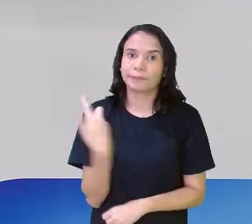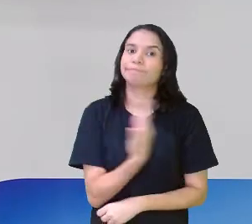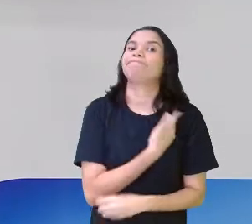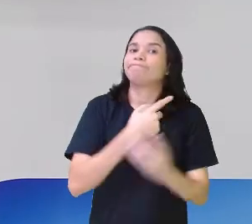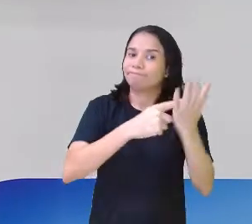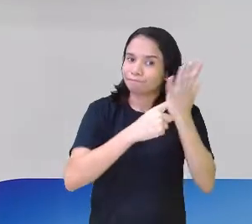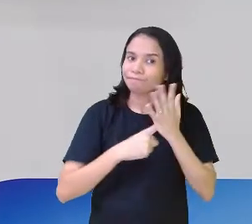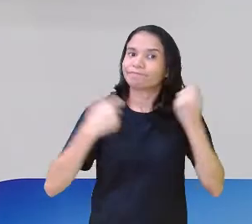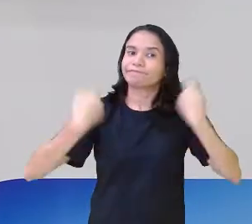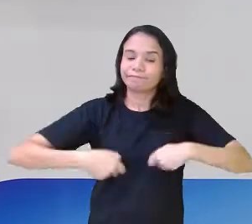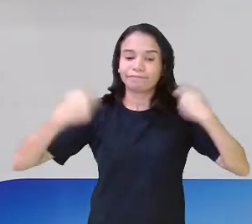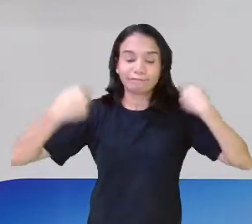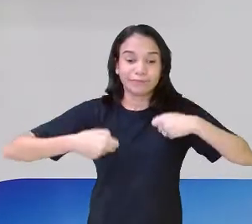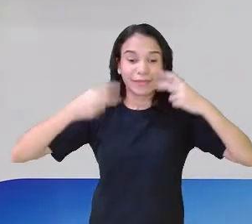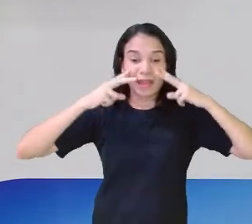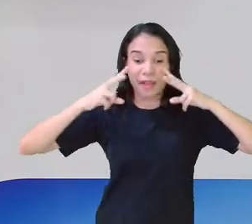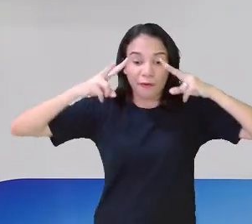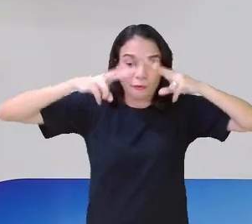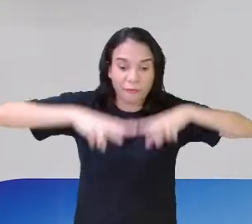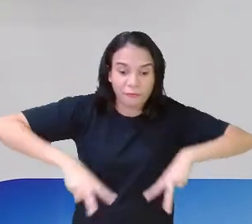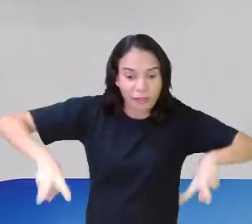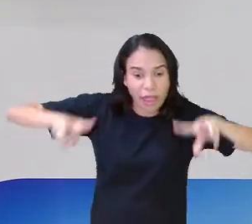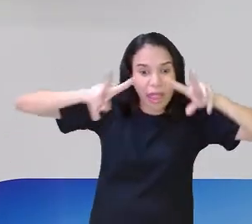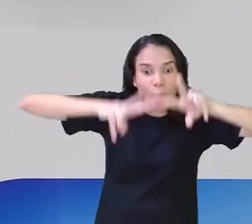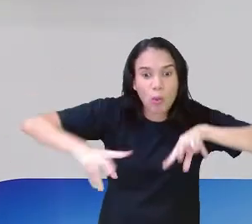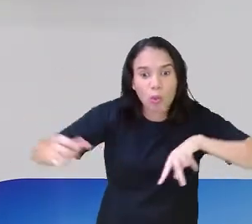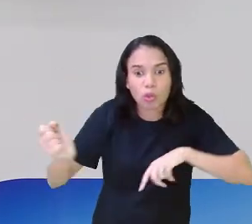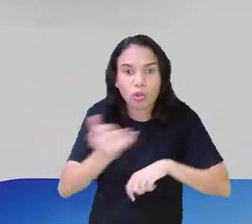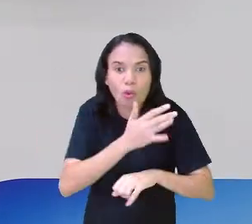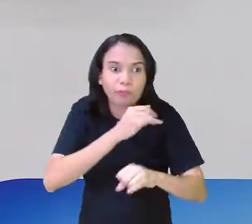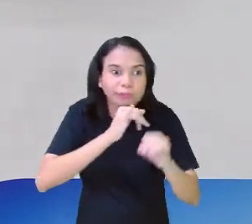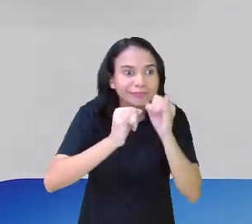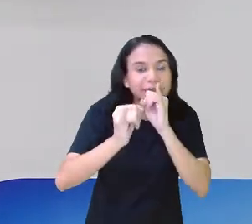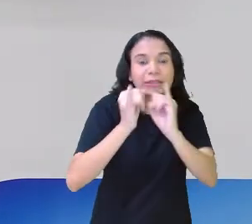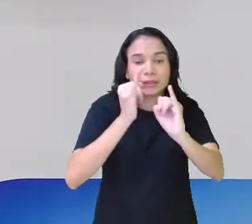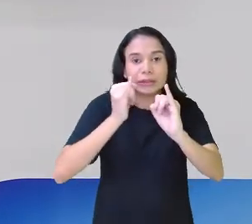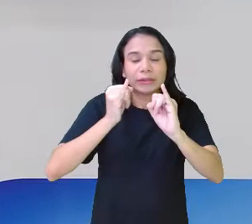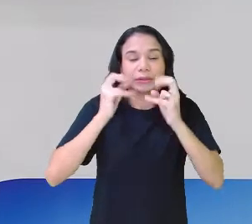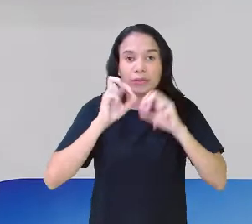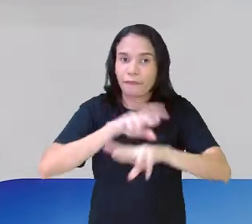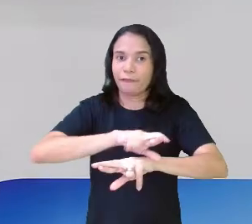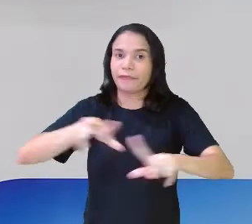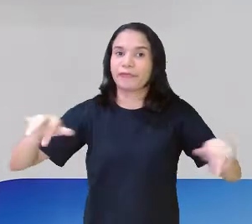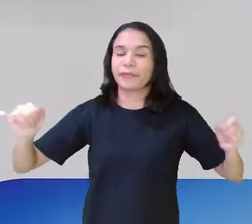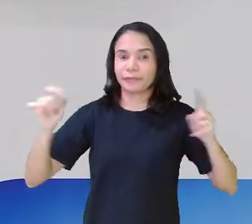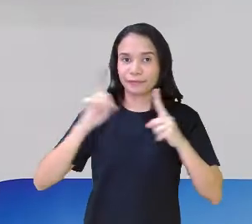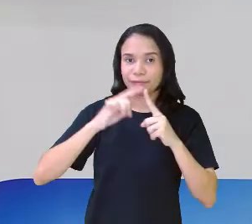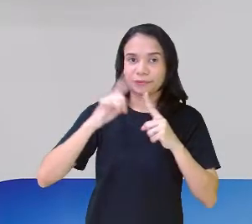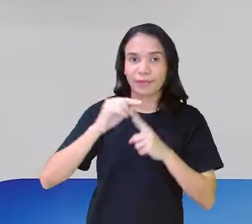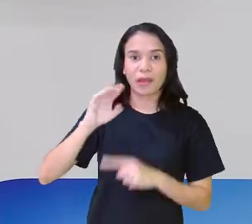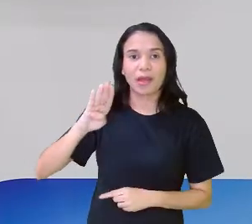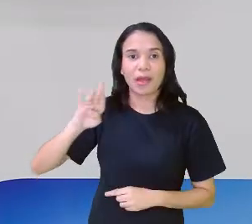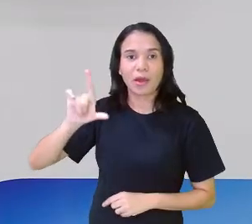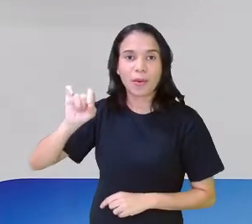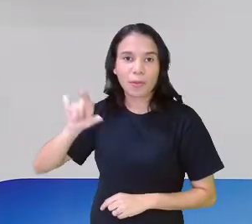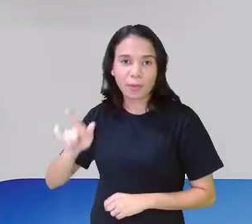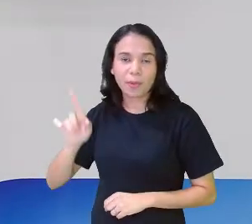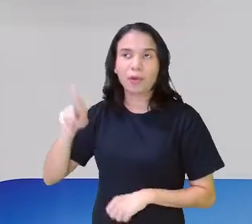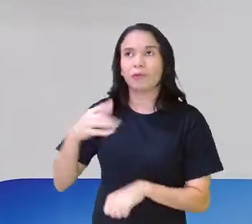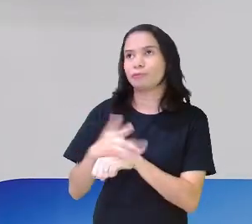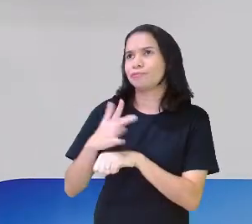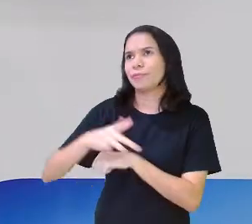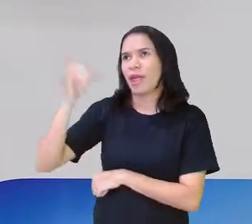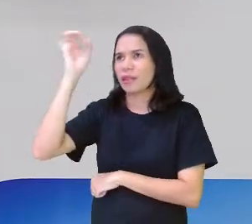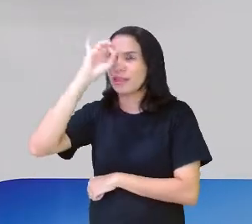foi? Tivemos que mergulhar na questão digital. Então, o blog, tem vários tipos de blog, né? O pessoal faz o blog como se fosse um diário, escreve ali suas